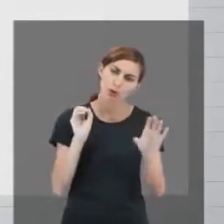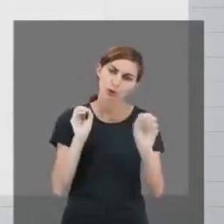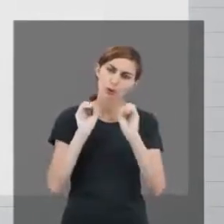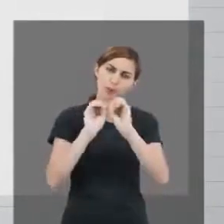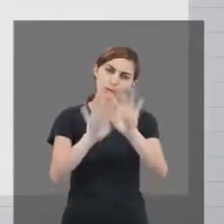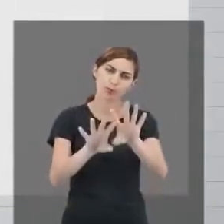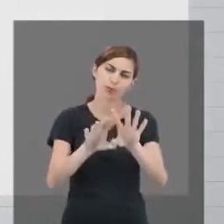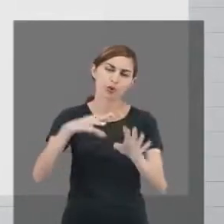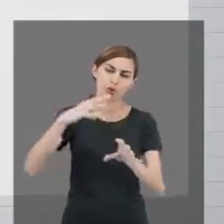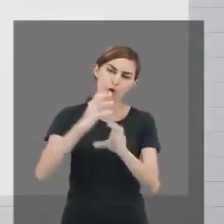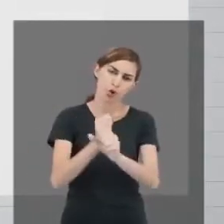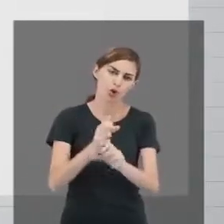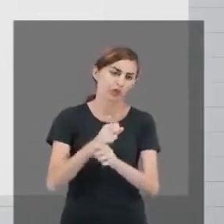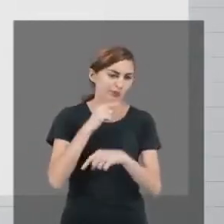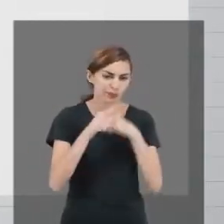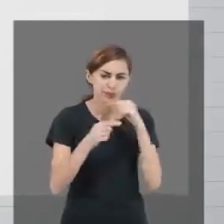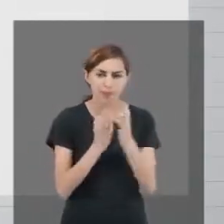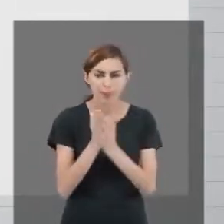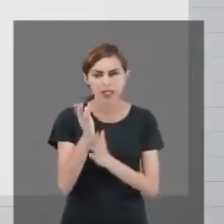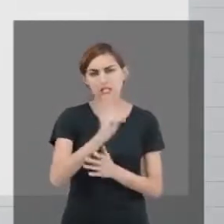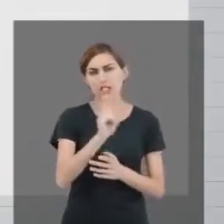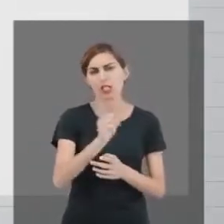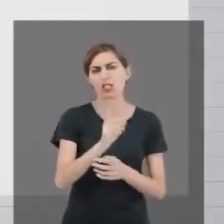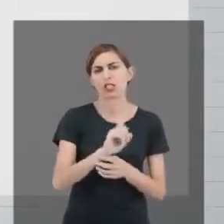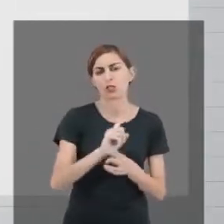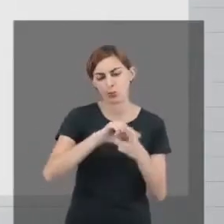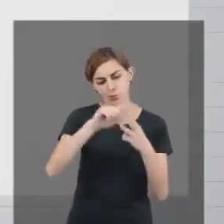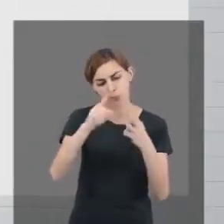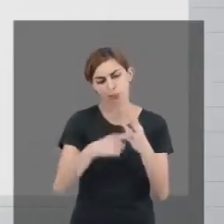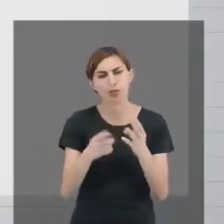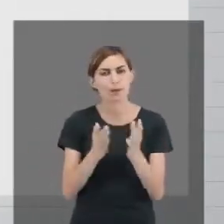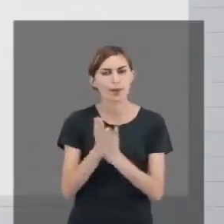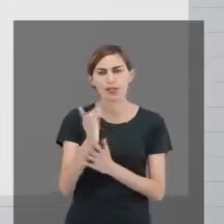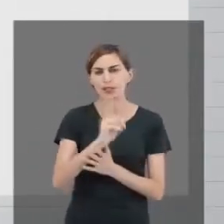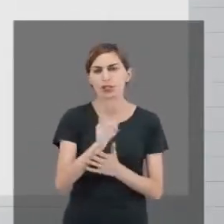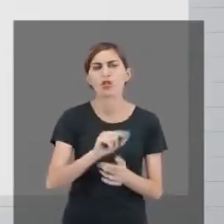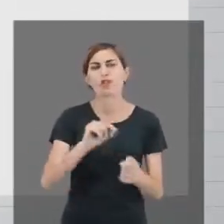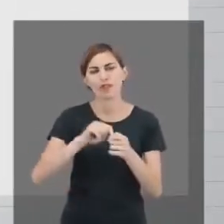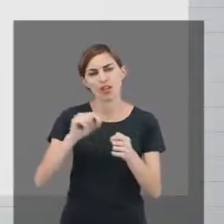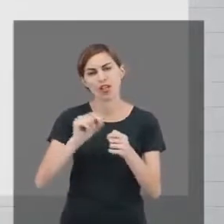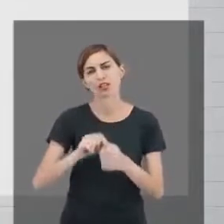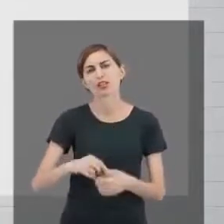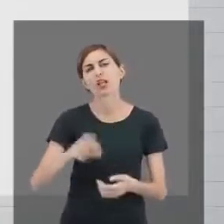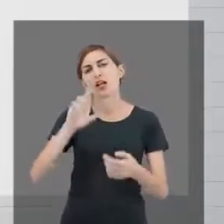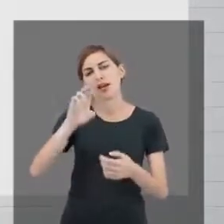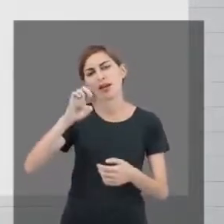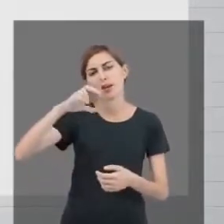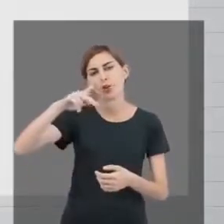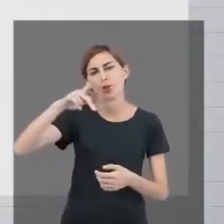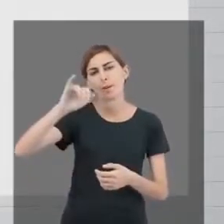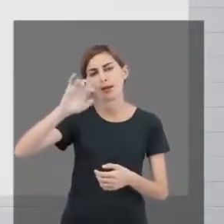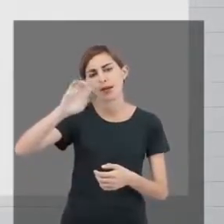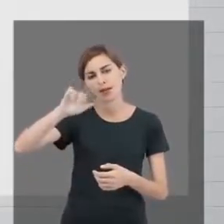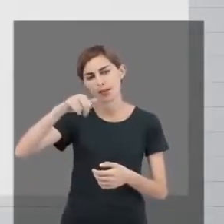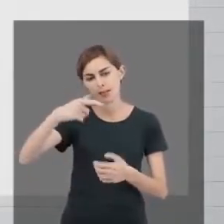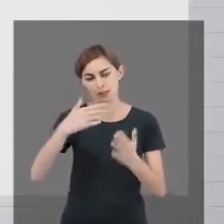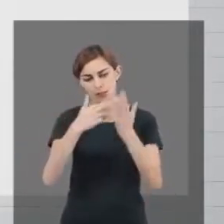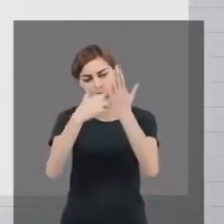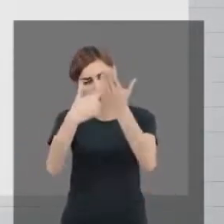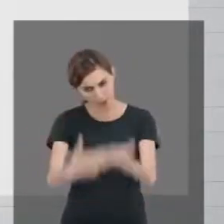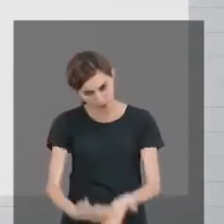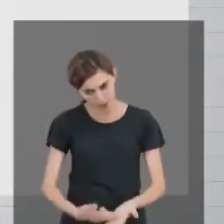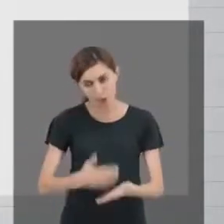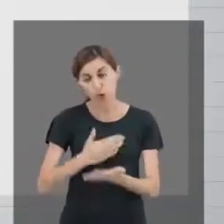consolidada. Eita, não passei em três competências do módulo todo. O que é que eu faço? Recuperação, certo?